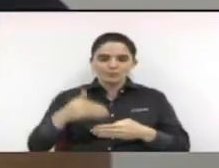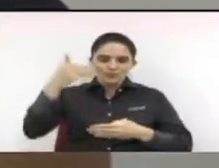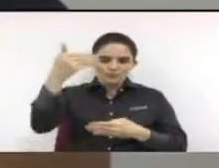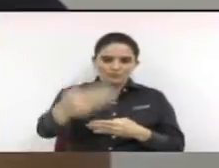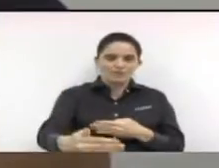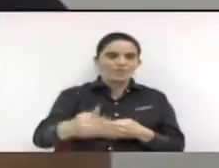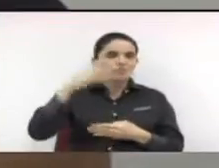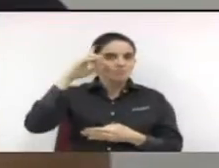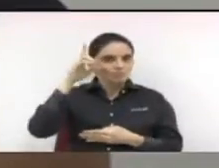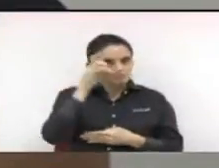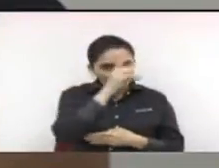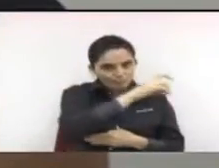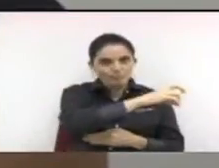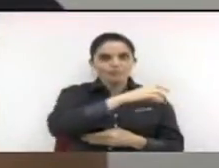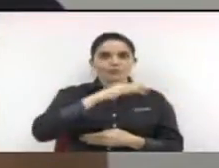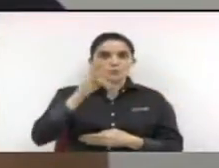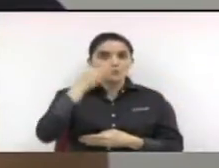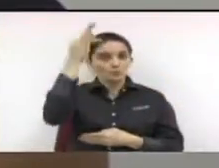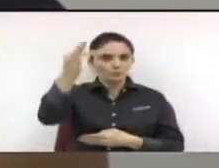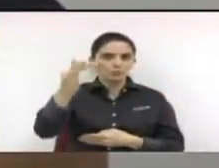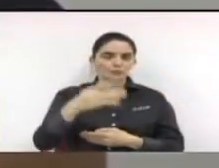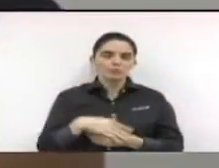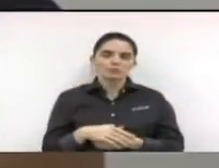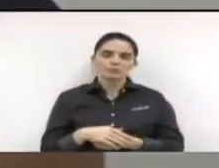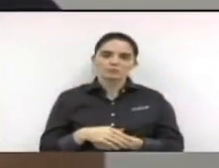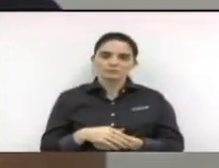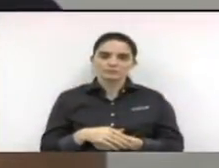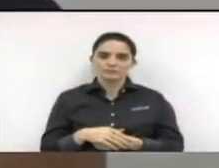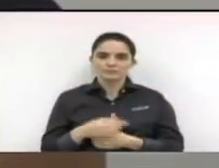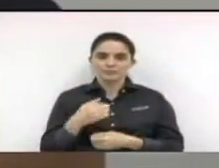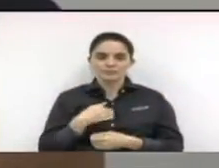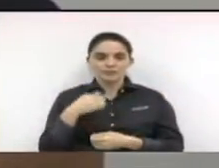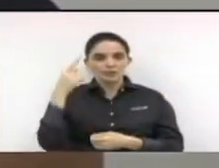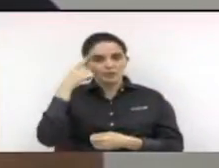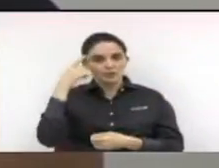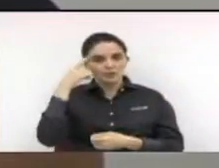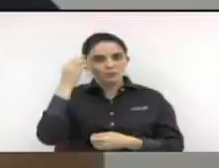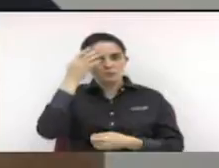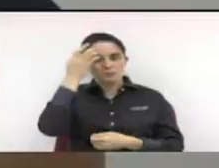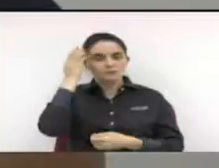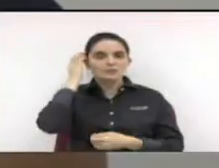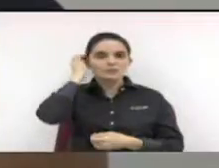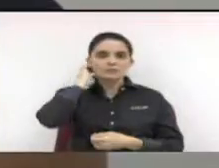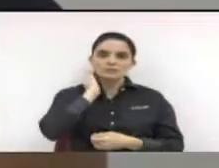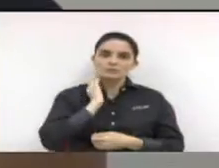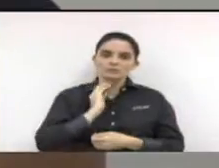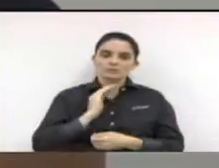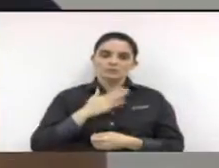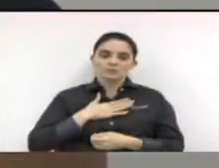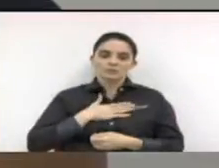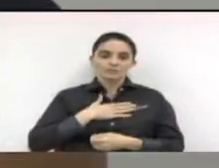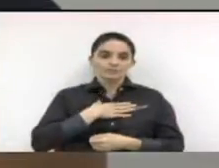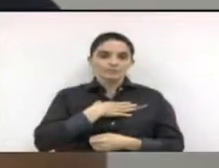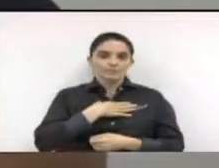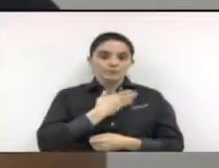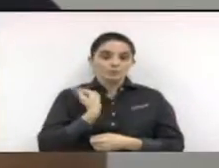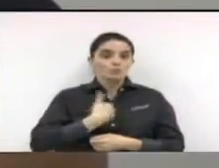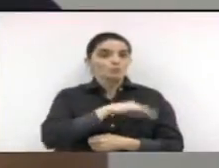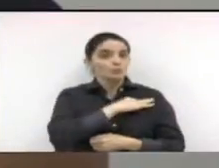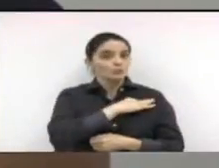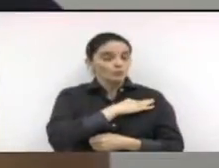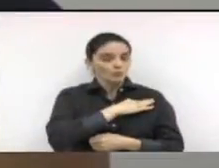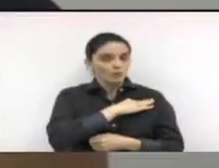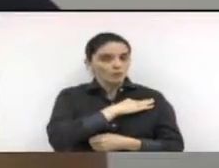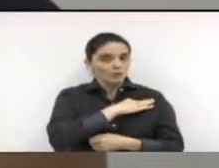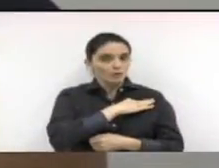caos e nós queremos o nosso aluno estudando de manhã no Brasil e podendo frequentar o